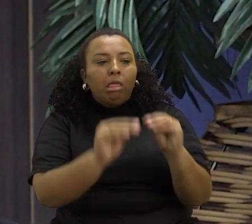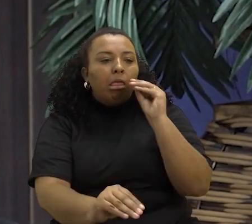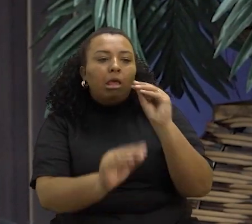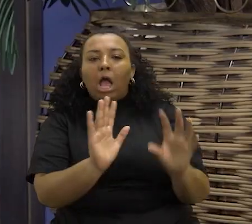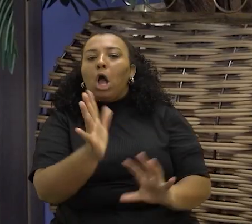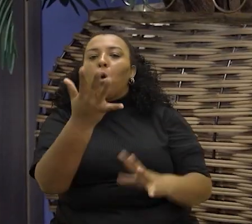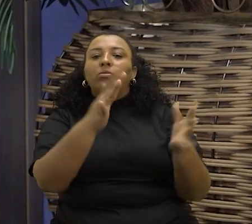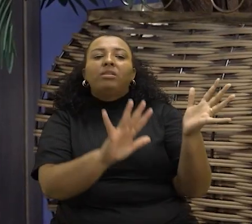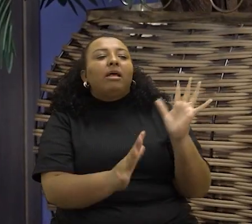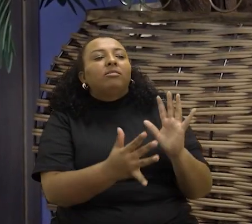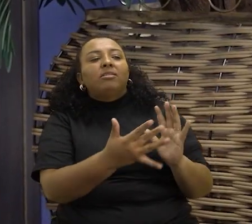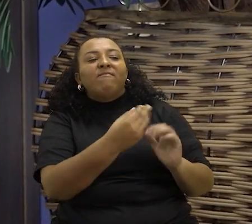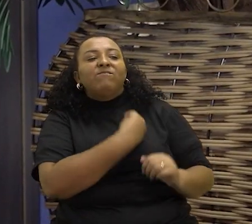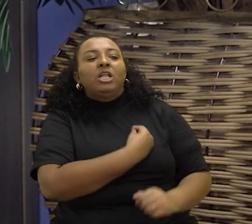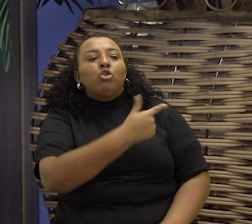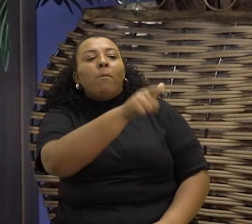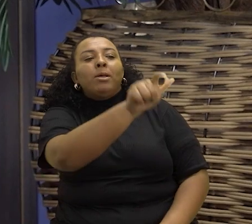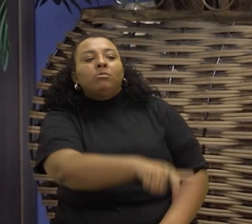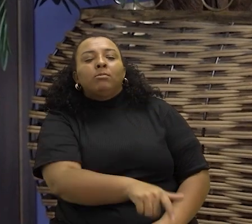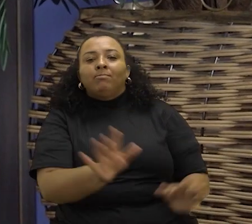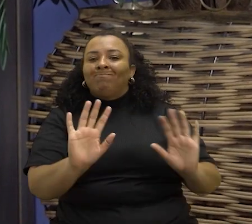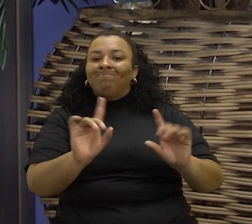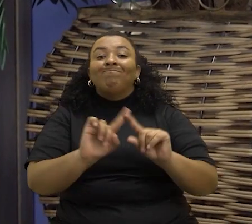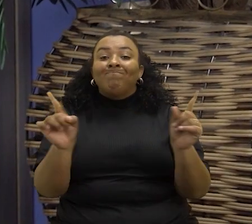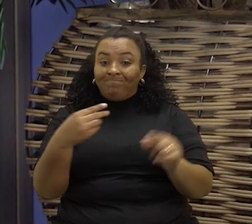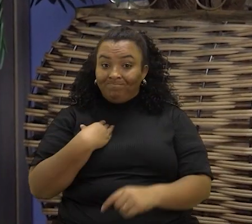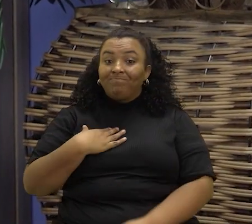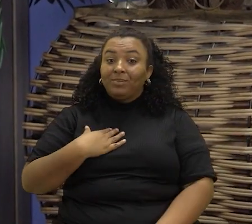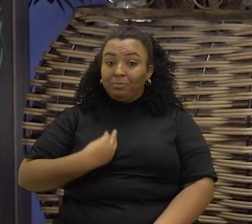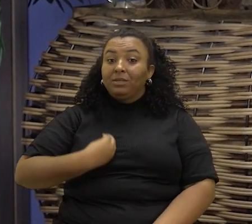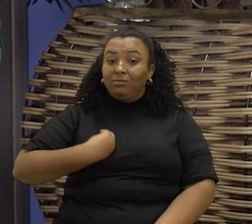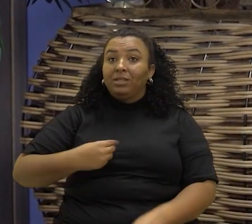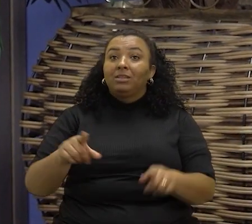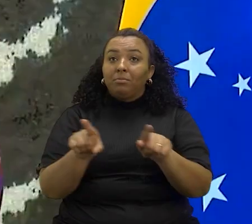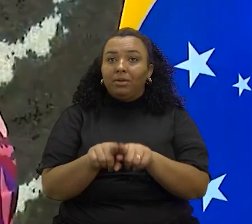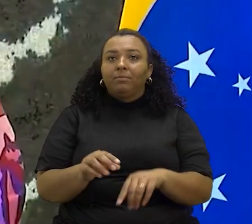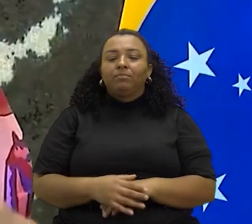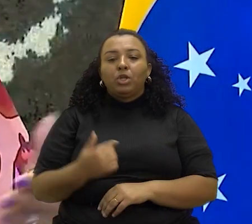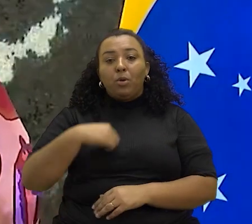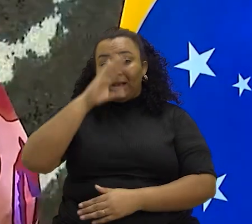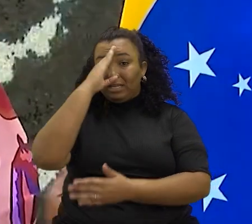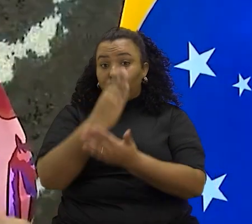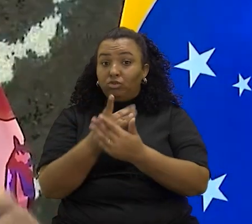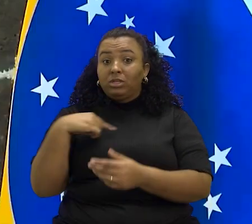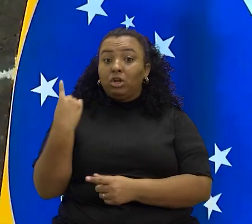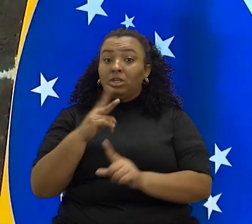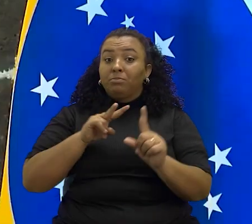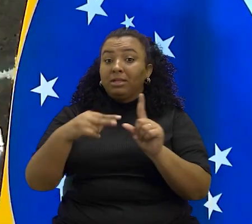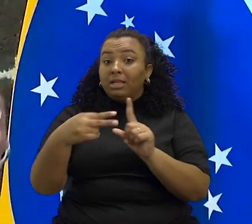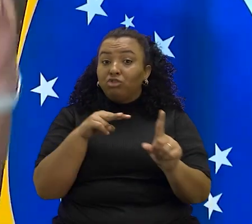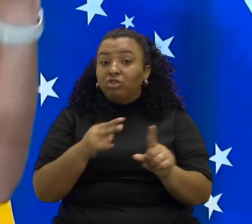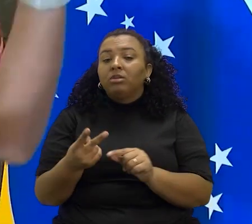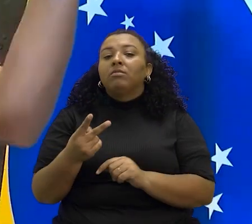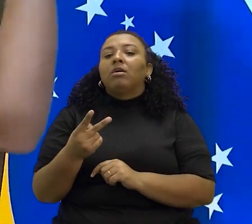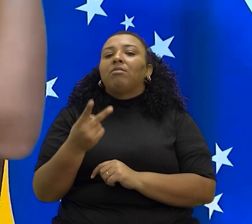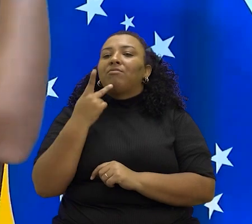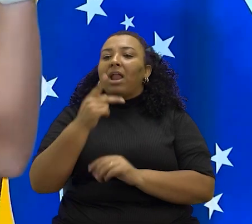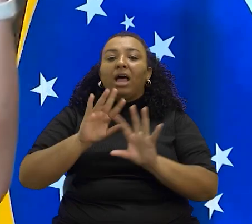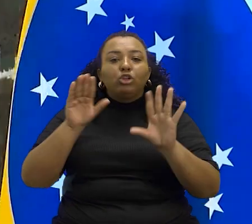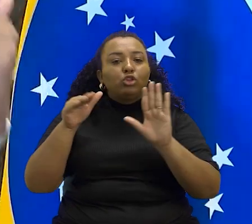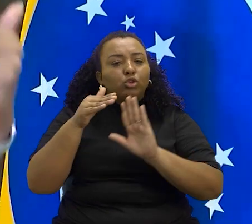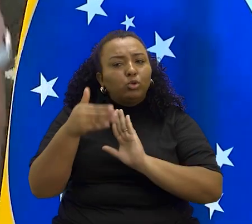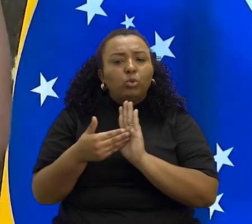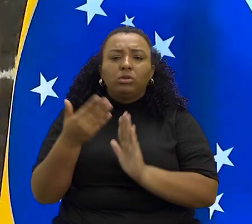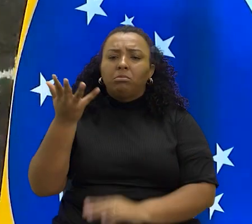que é perpetrada contra o outro, mas também contra mim mesma. Eu acho que a nossa perspectiva é, além da gente pautar